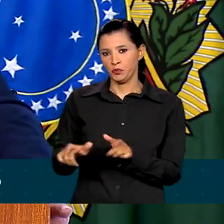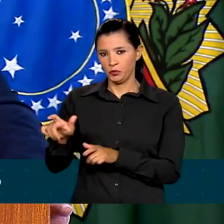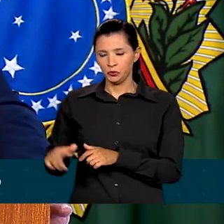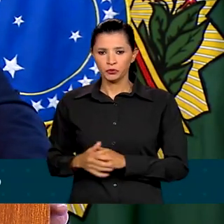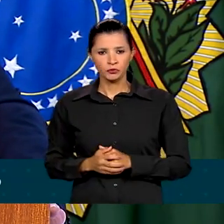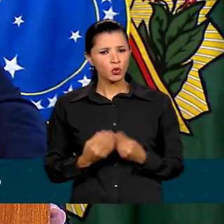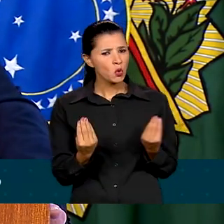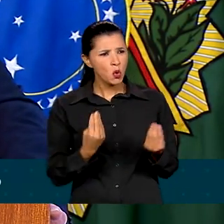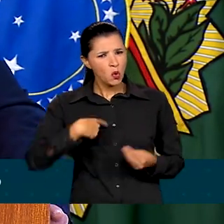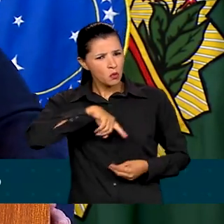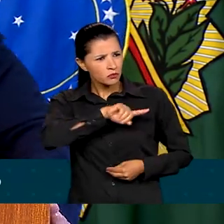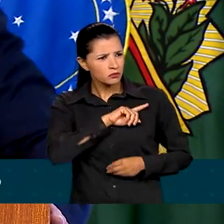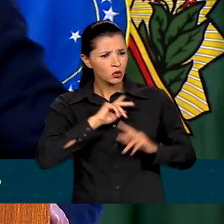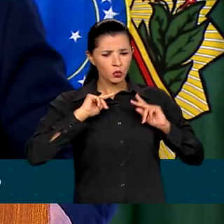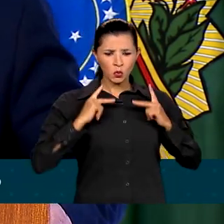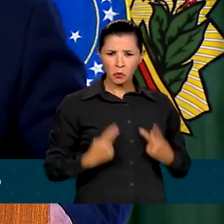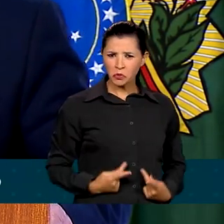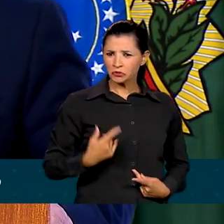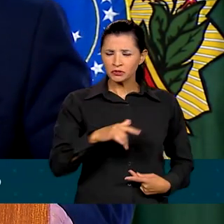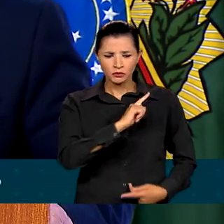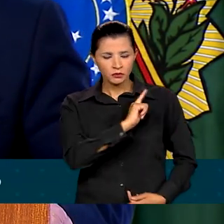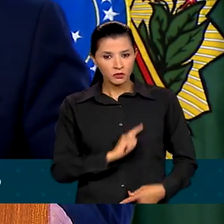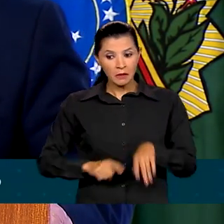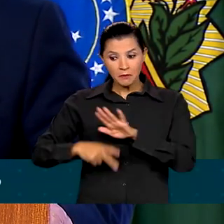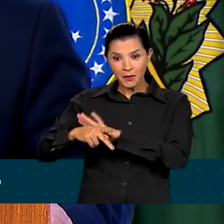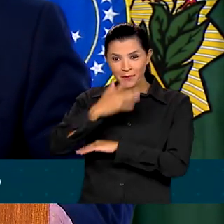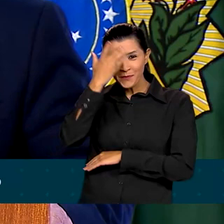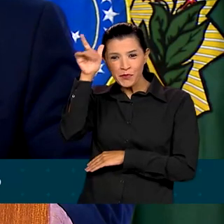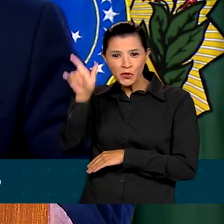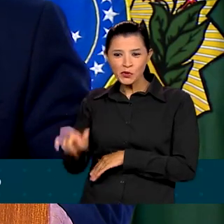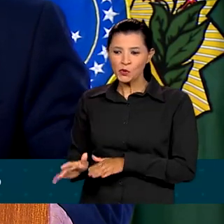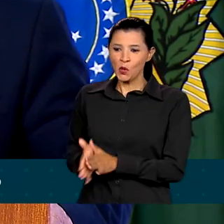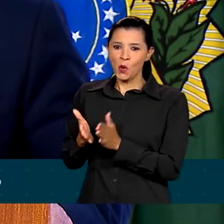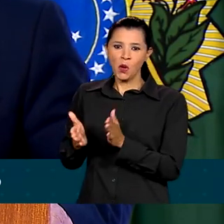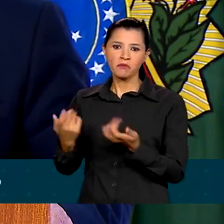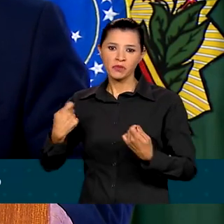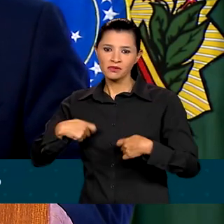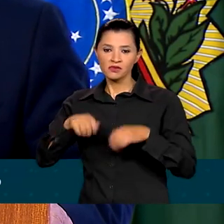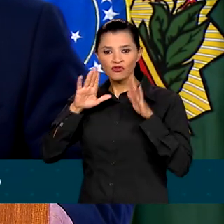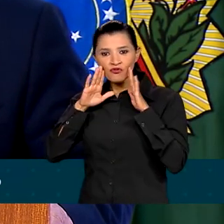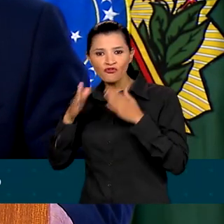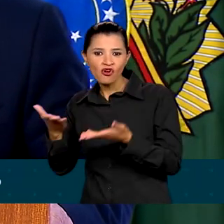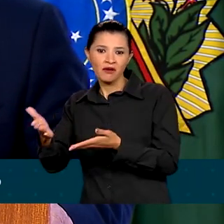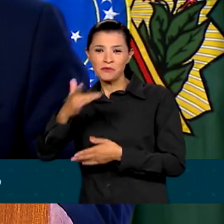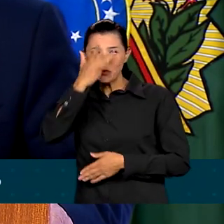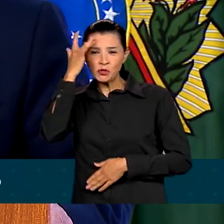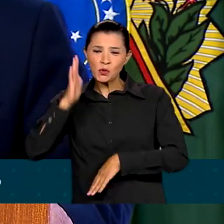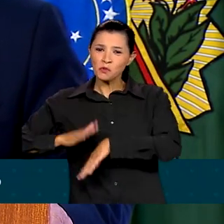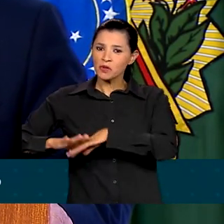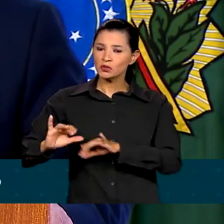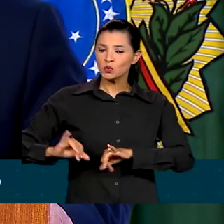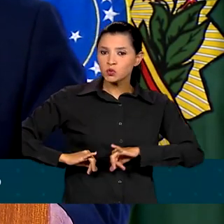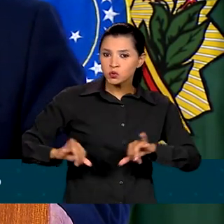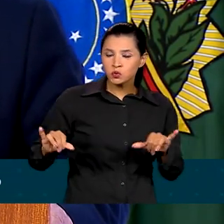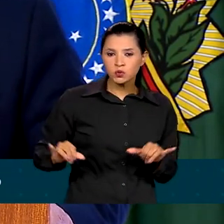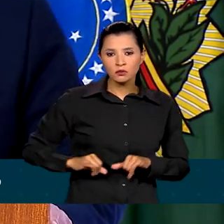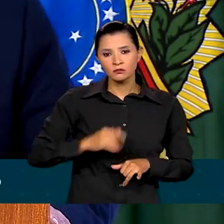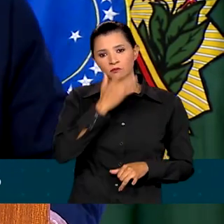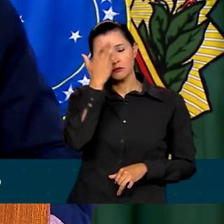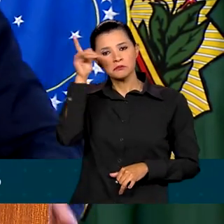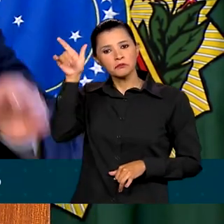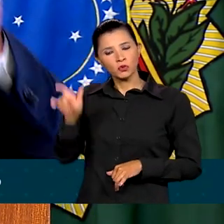ser humano se a gente não governar para as pessoas mais humildes, para as pessoas mais sofridas, para as pessoas que